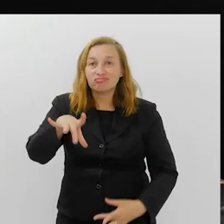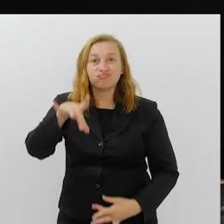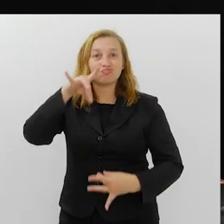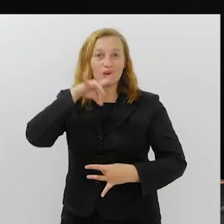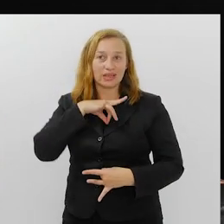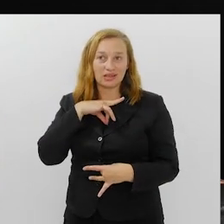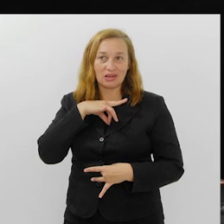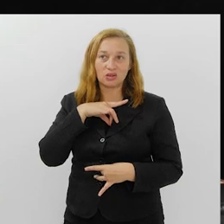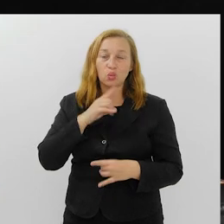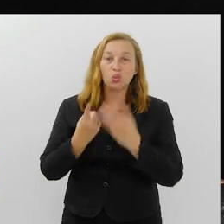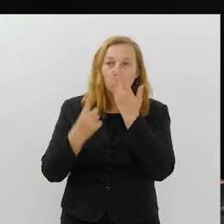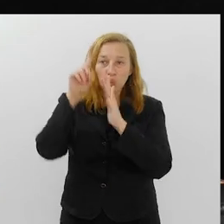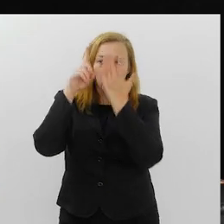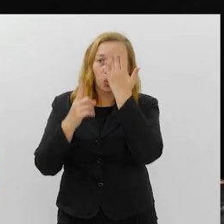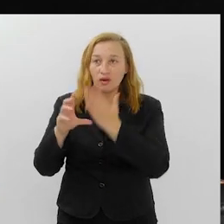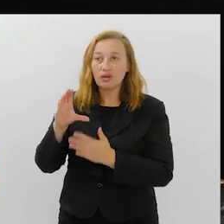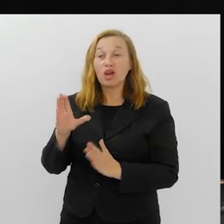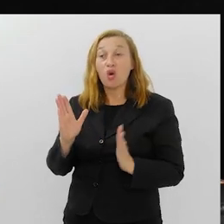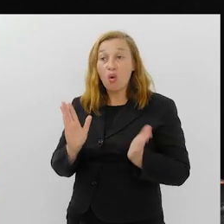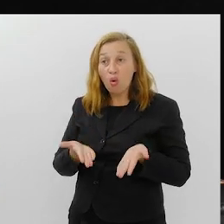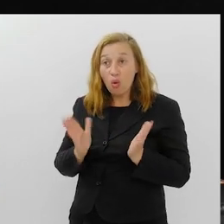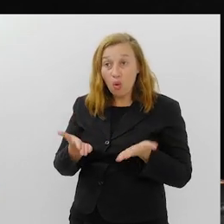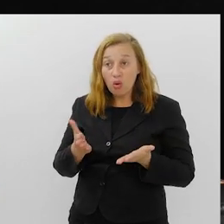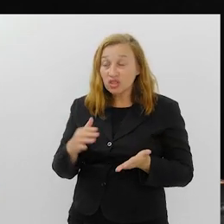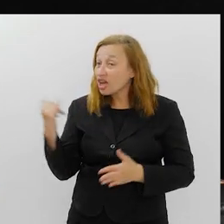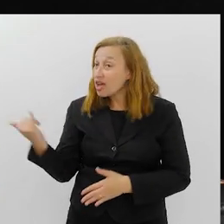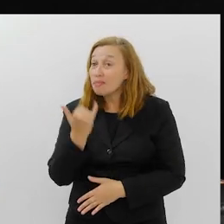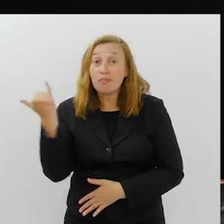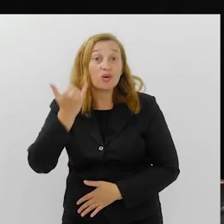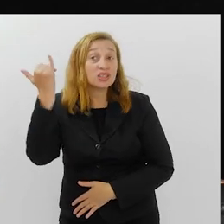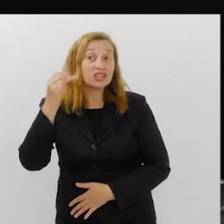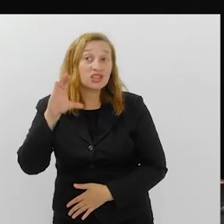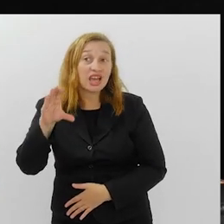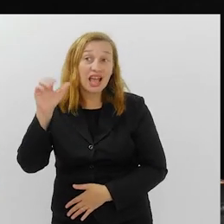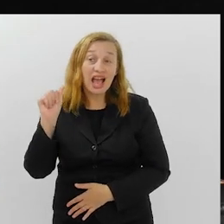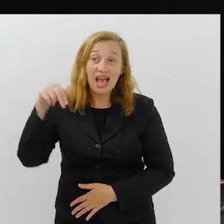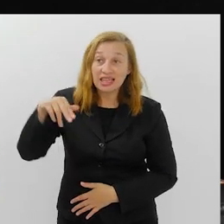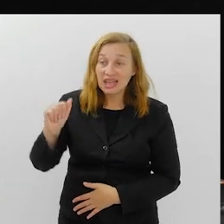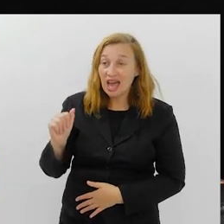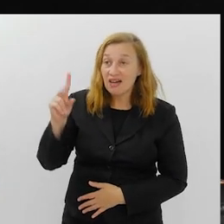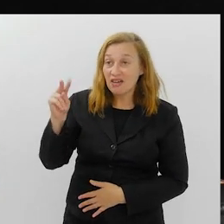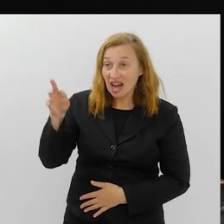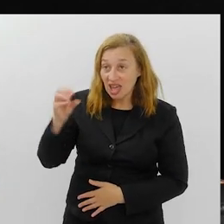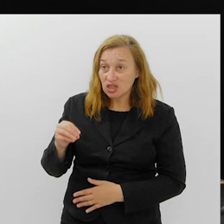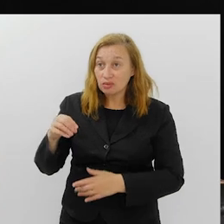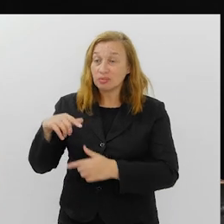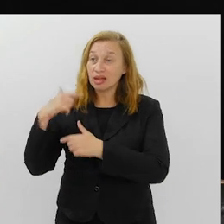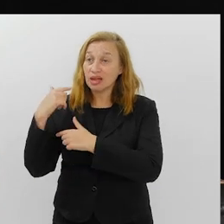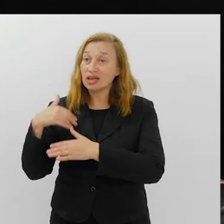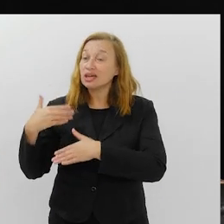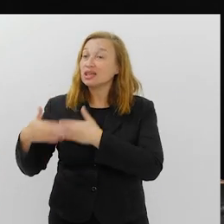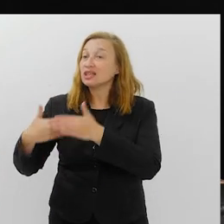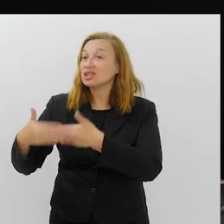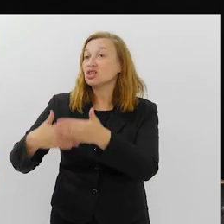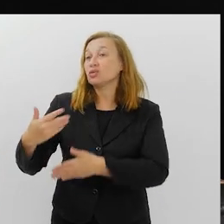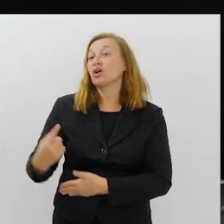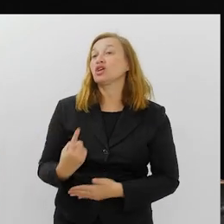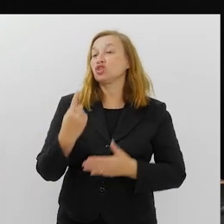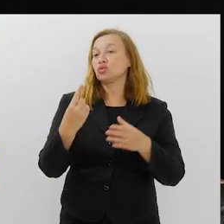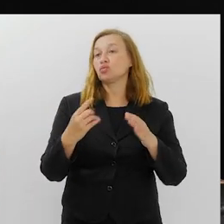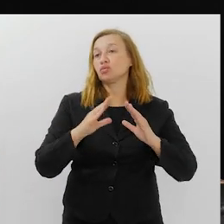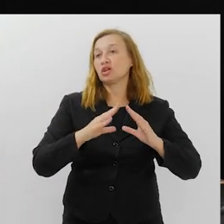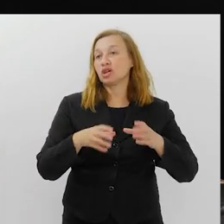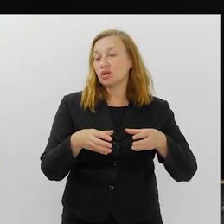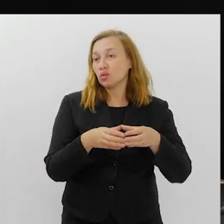um personagem. O carnavalesco, hoje, sem dúvida nenhuma, é importantíssimo para a trajetória de uma escola. É.